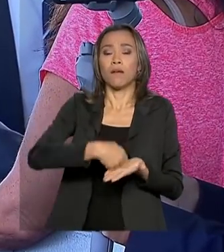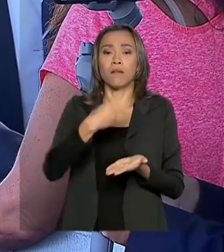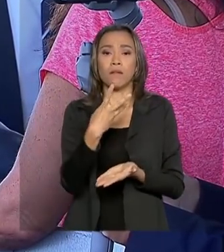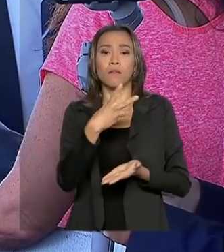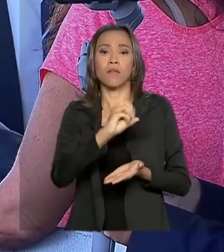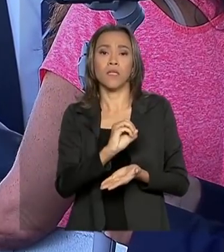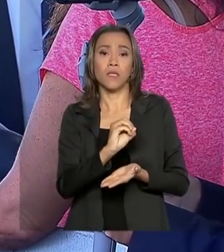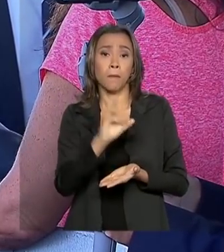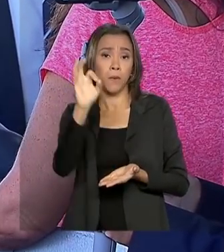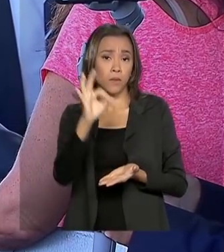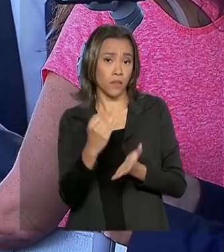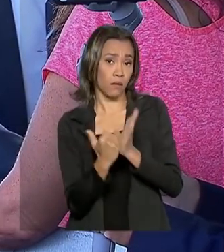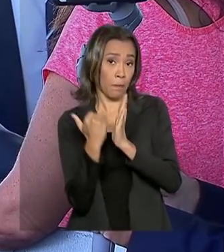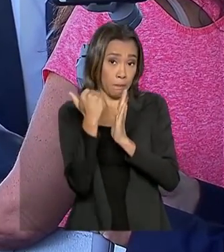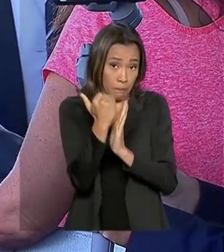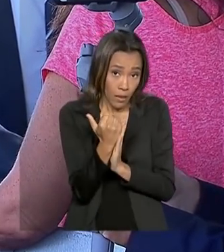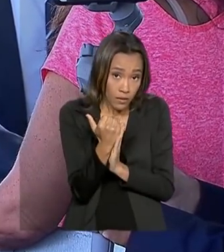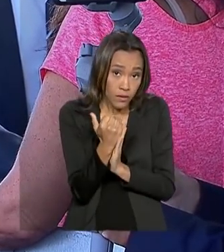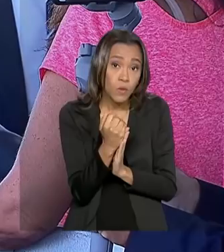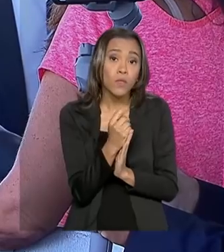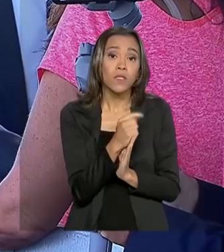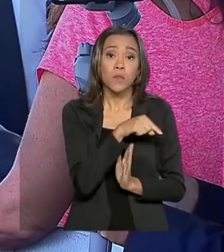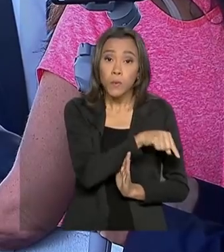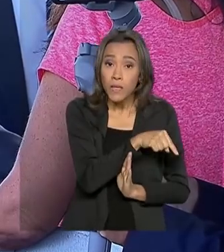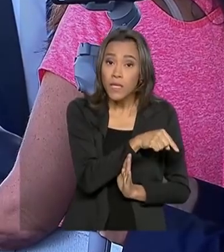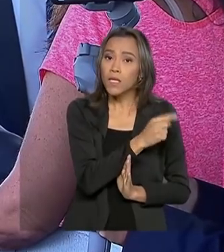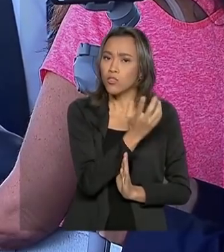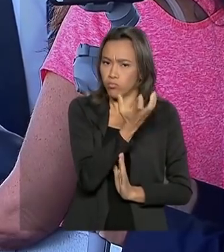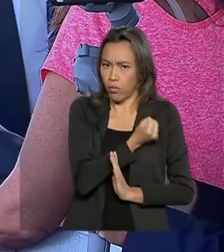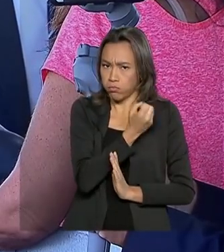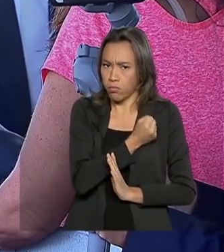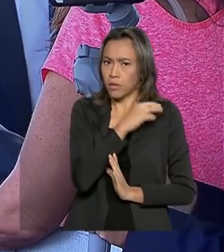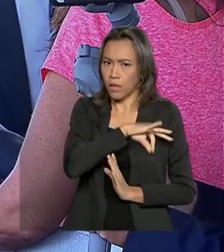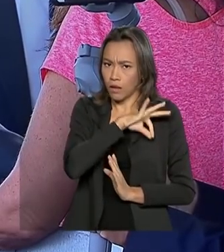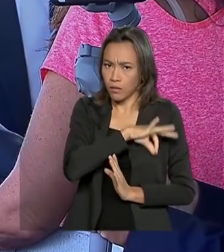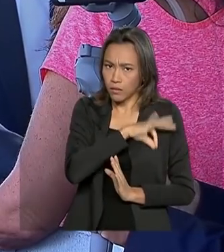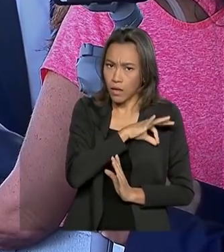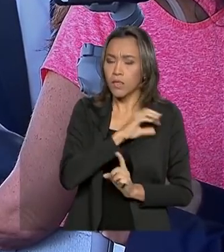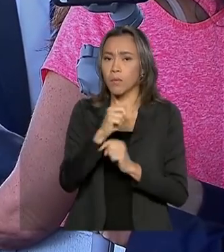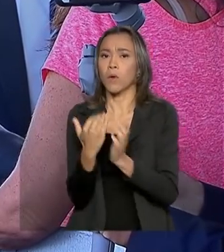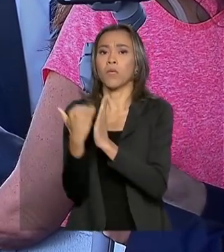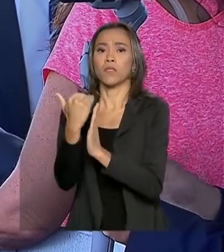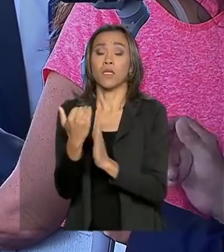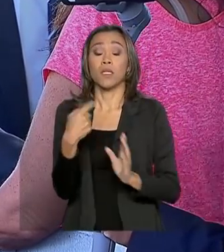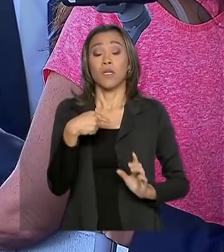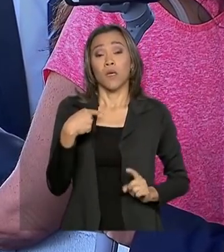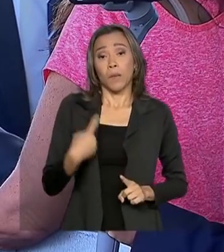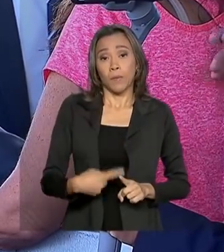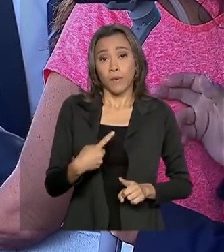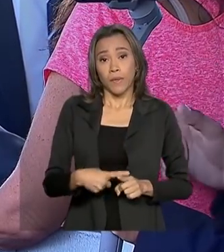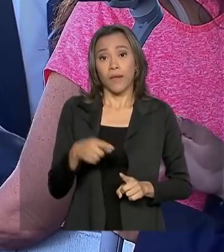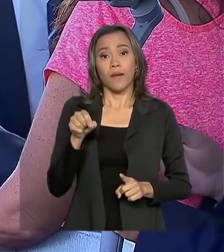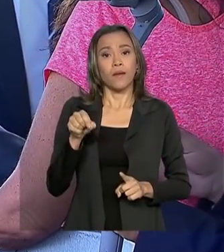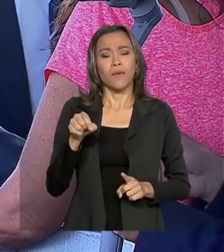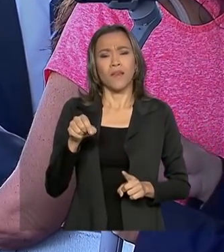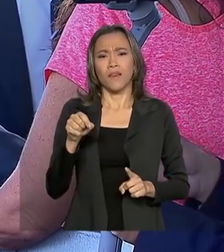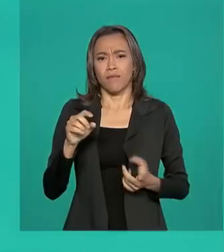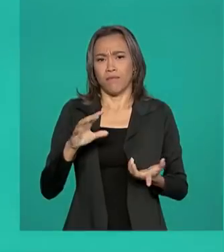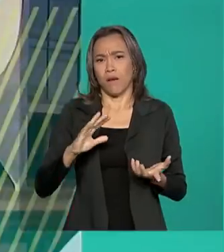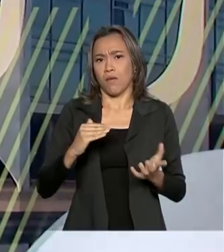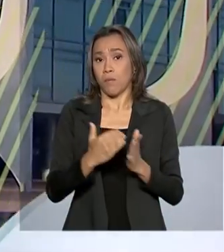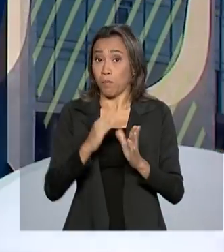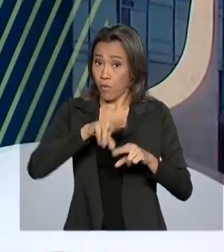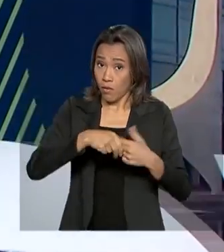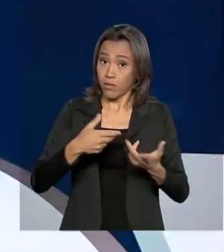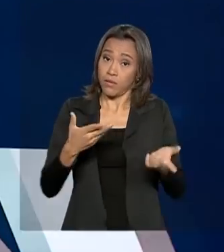mais do que ele ganha para a gente romper essa fila que aumentou muito por ocasião da tramitação da reforma da Previdência.